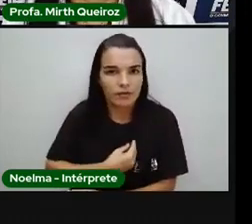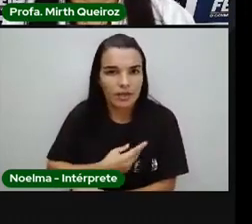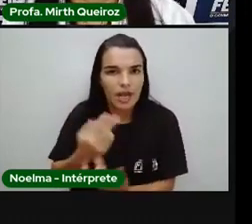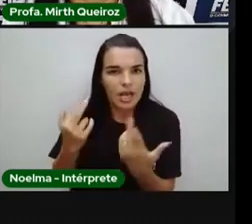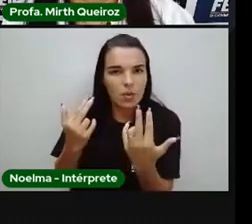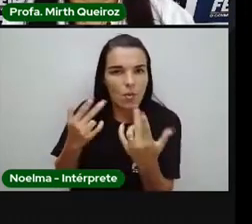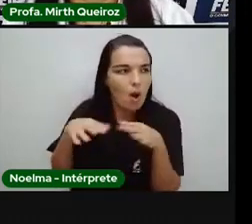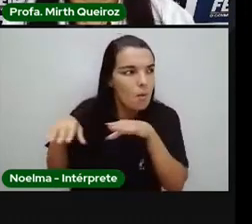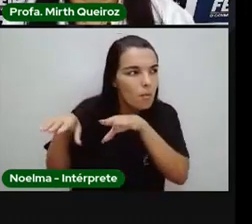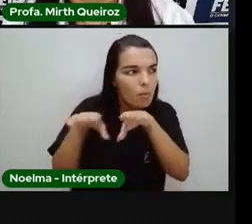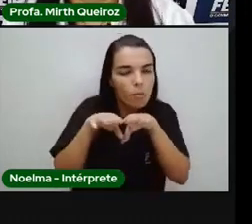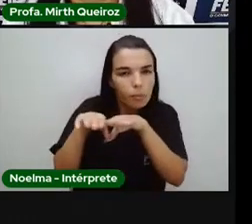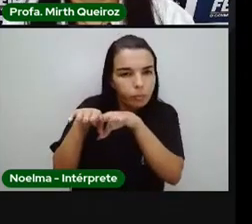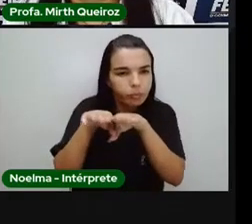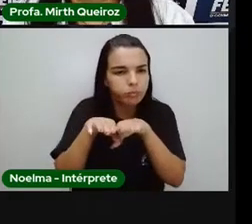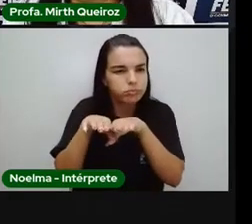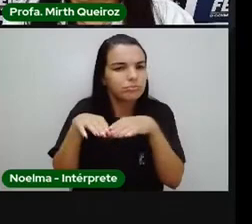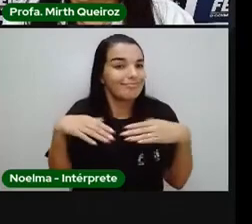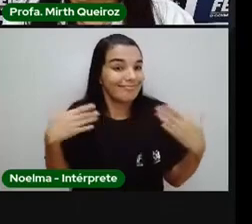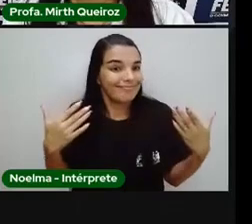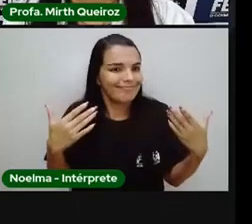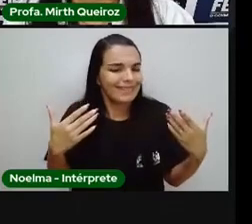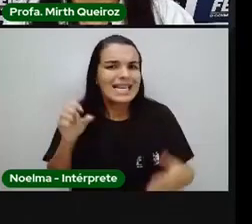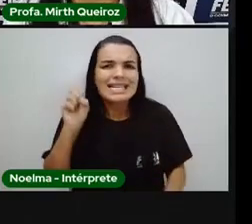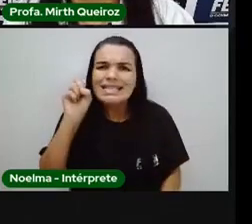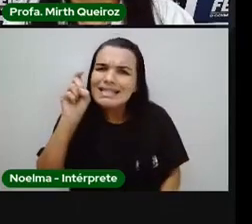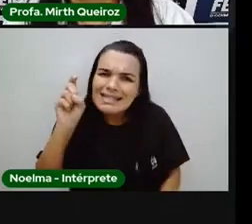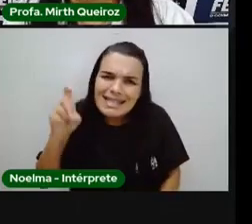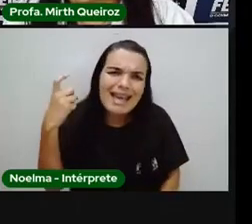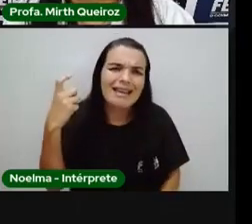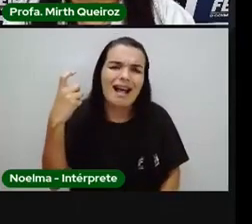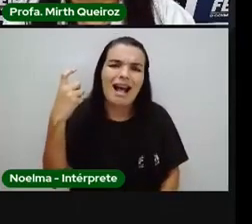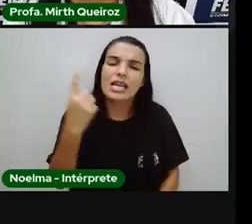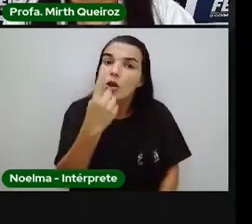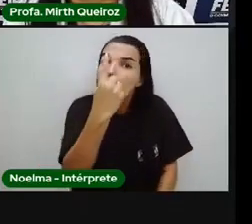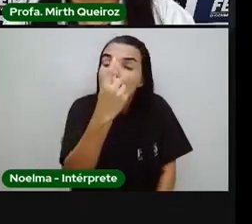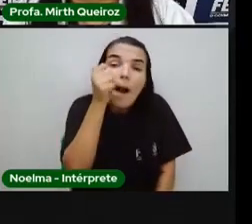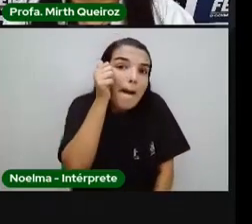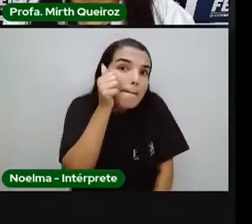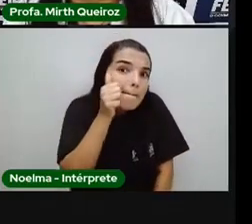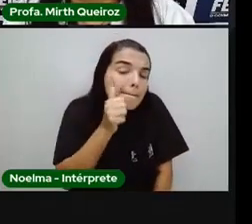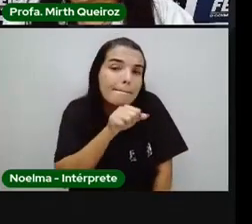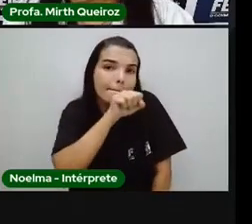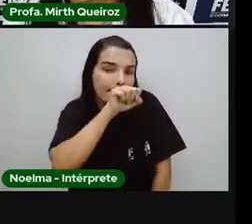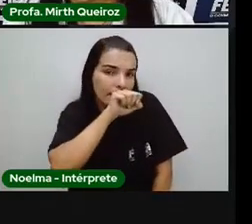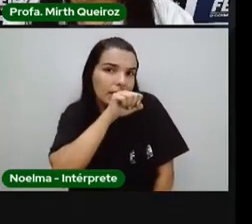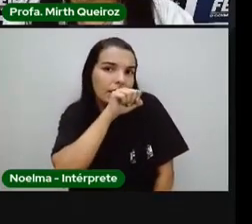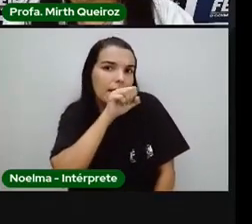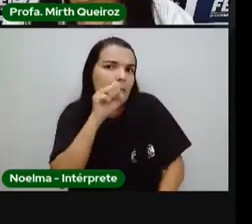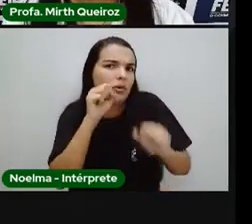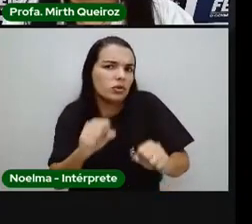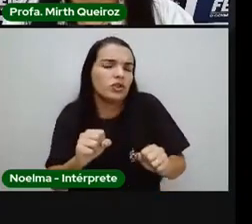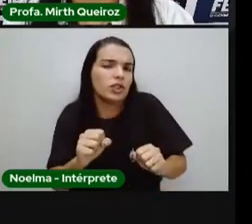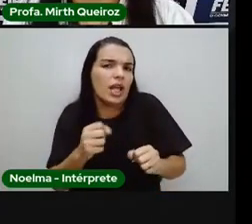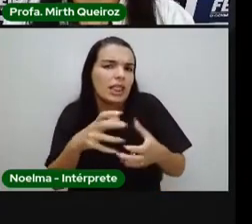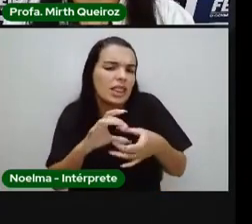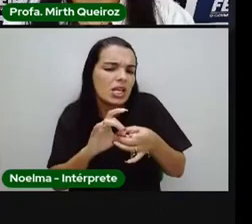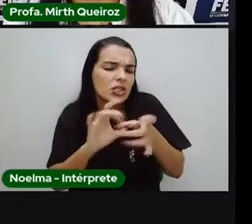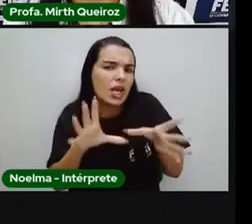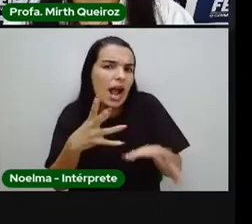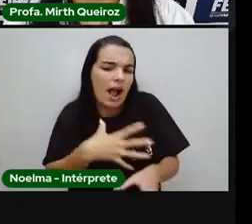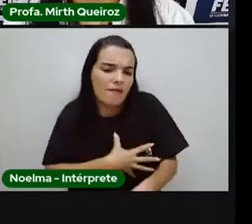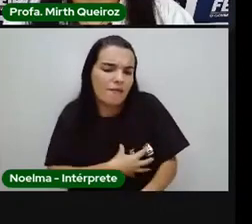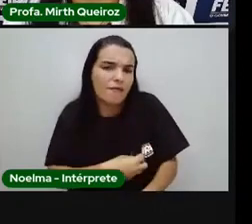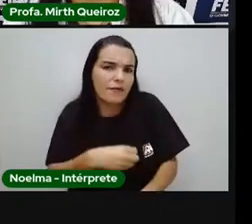Por que será que uma mãe deixou uma criança atravessar uma floresta para ir até